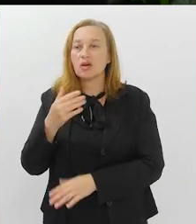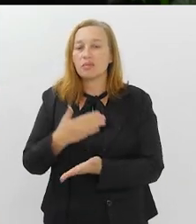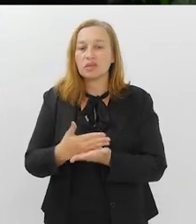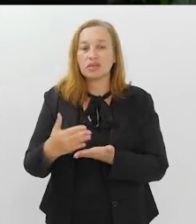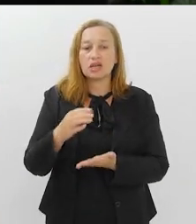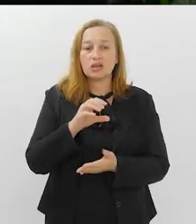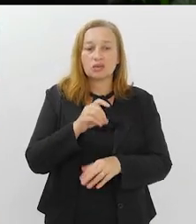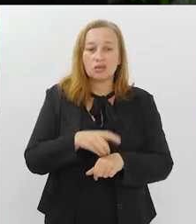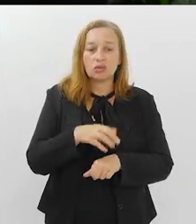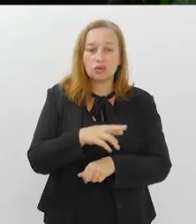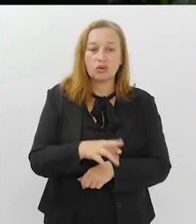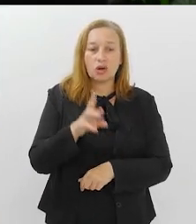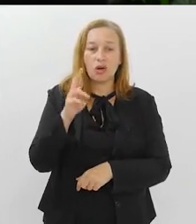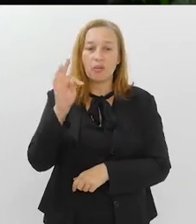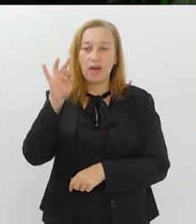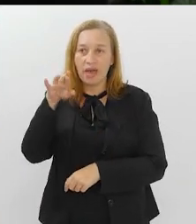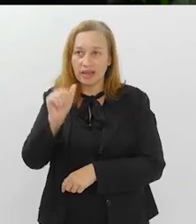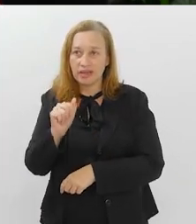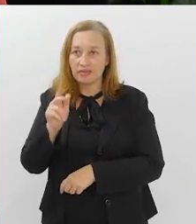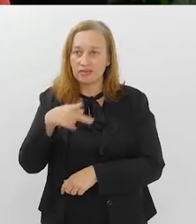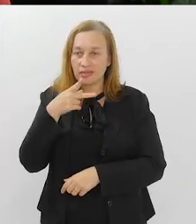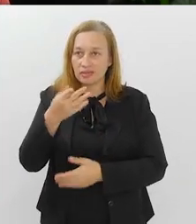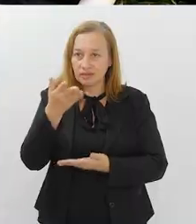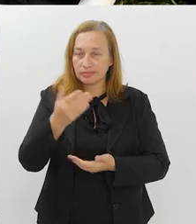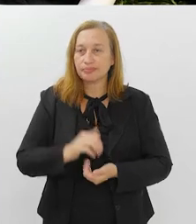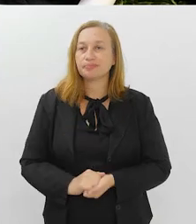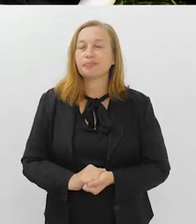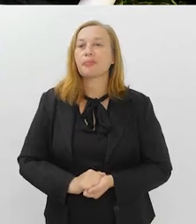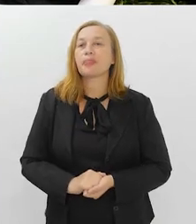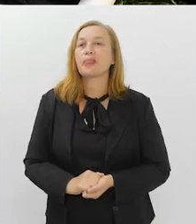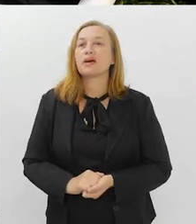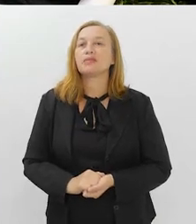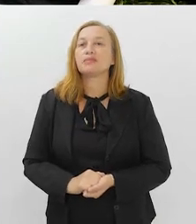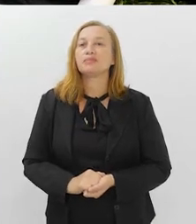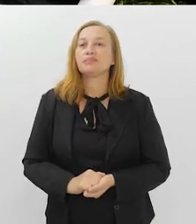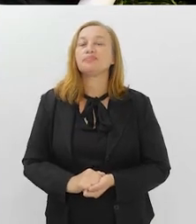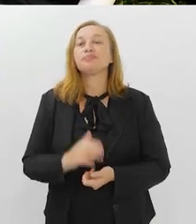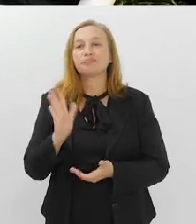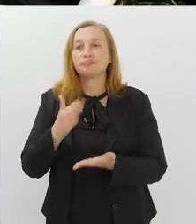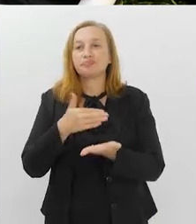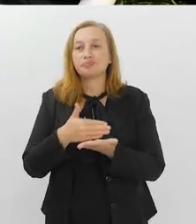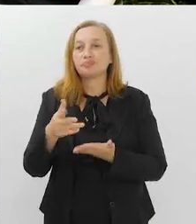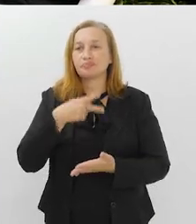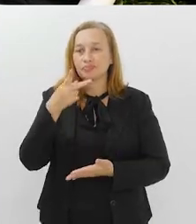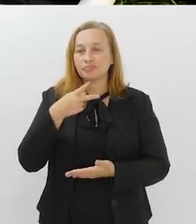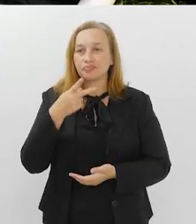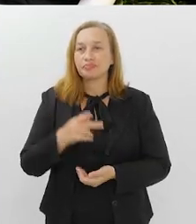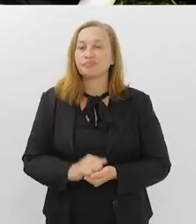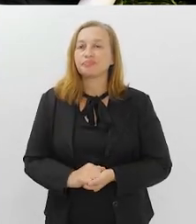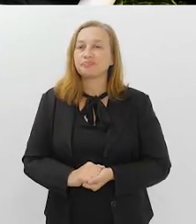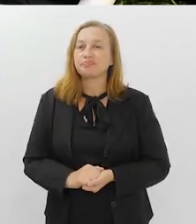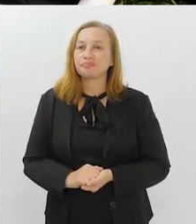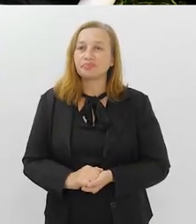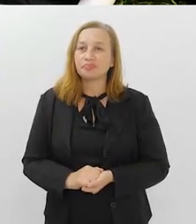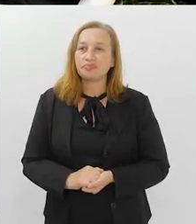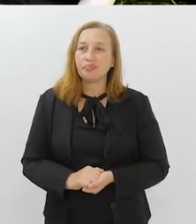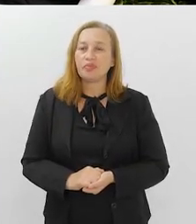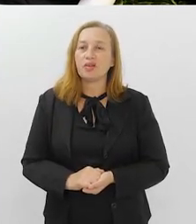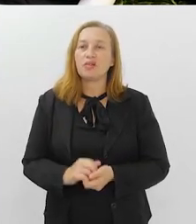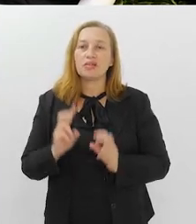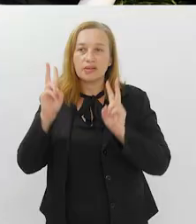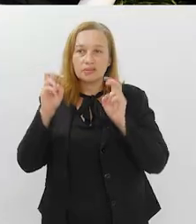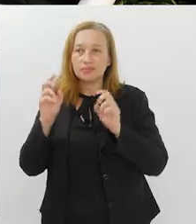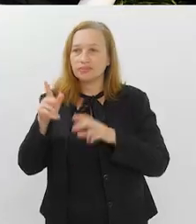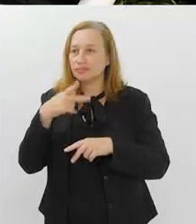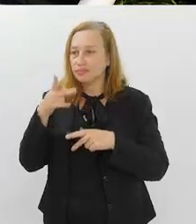vamos começar aqui. Doutora Roberta, considerações finais. Como eu acho que eu disse no início, é um assunto